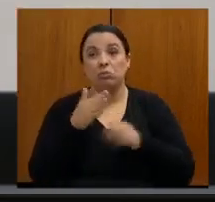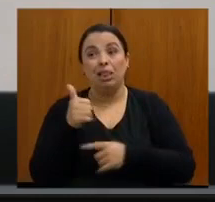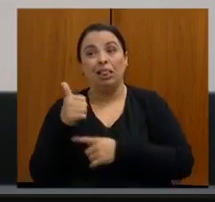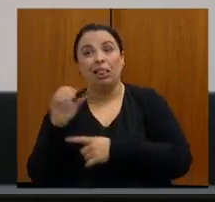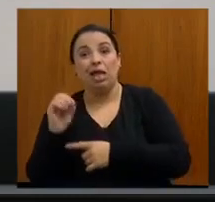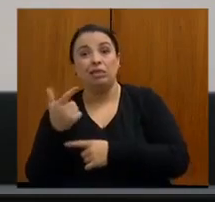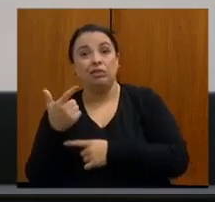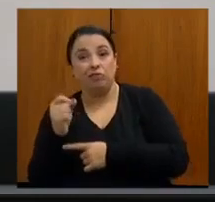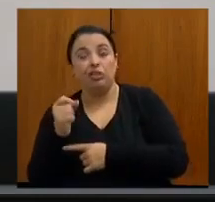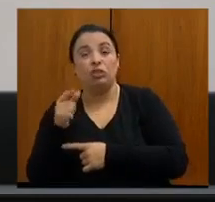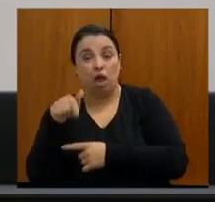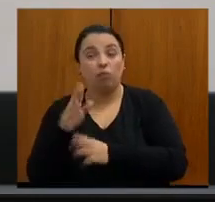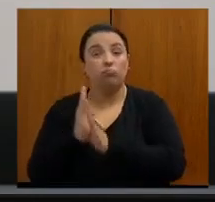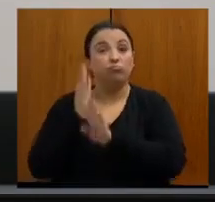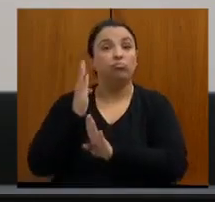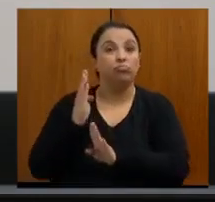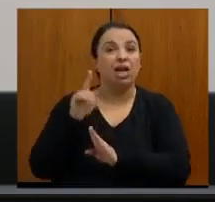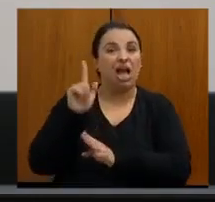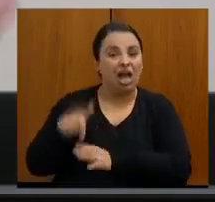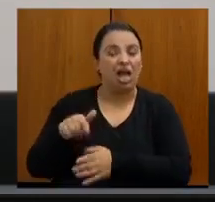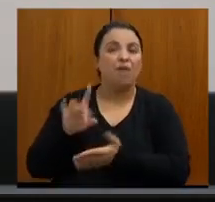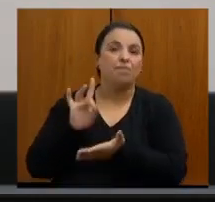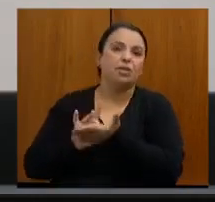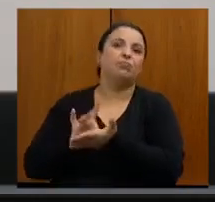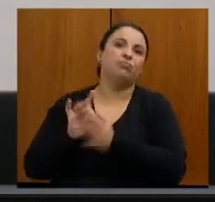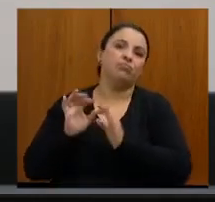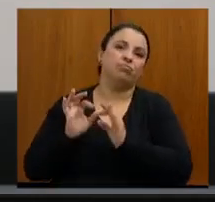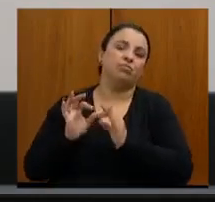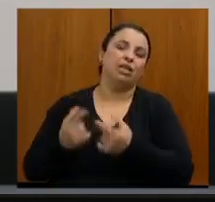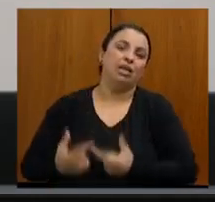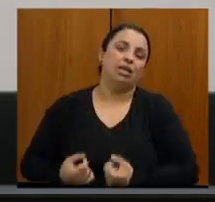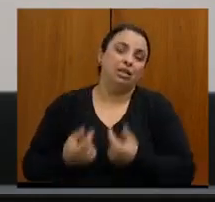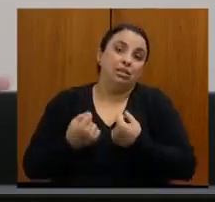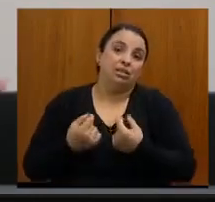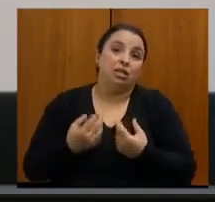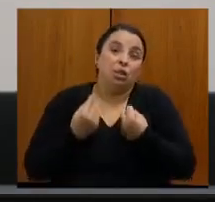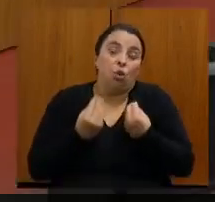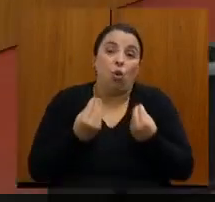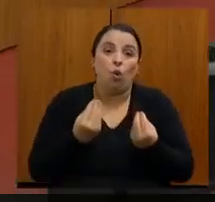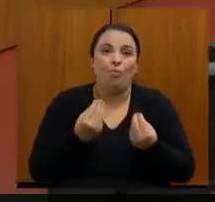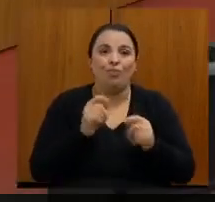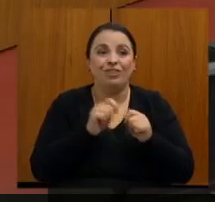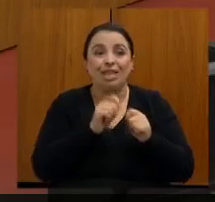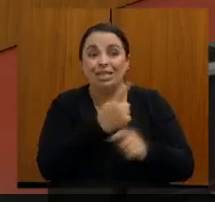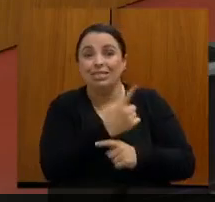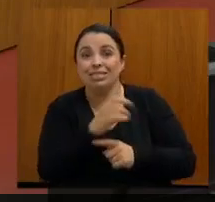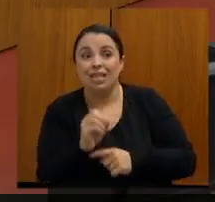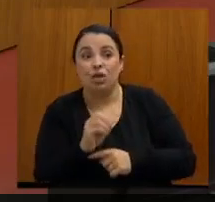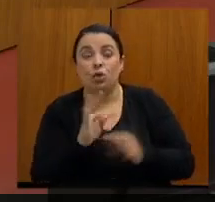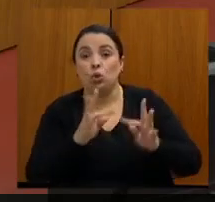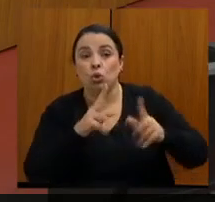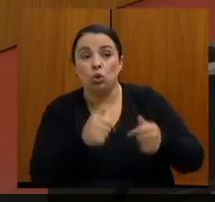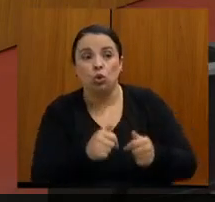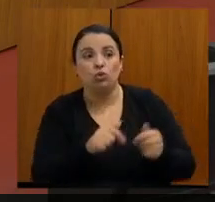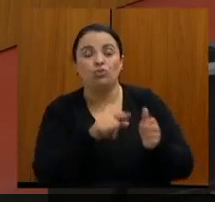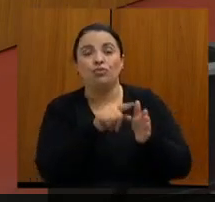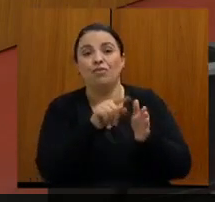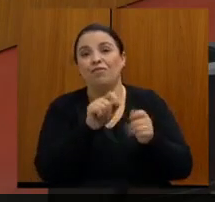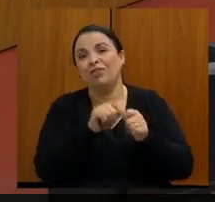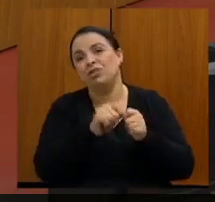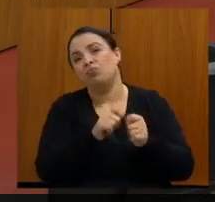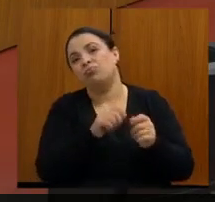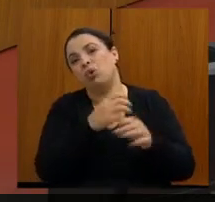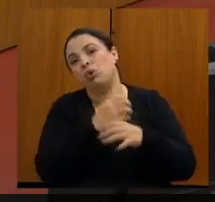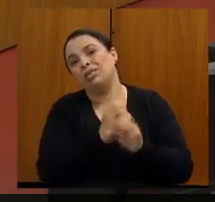toda de alta suspeição para realizar a biópsia de todos eles. Então, eu acredito que o caminho